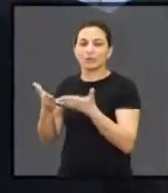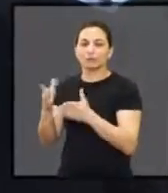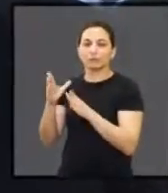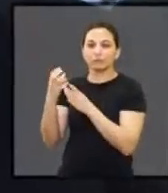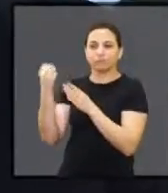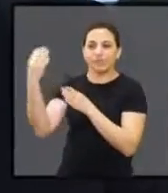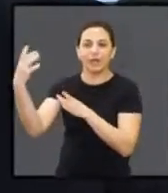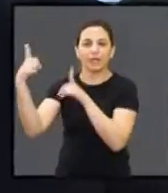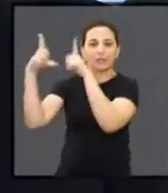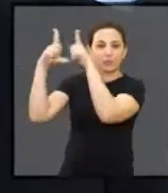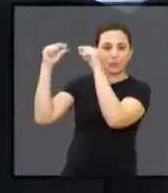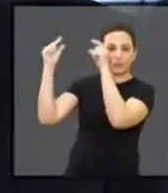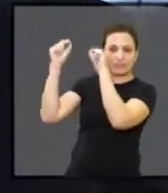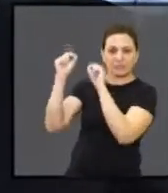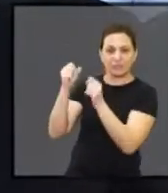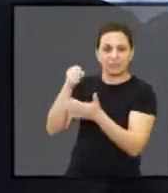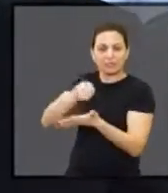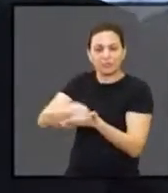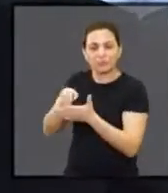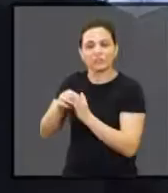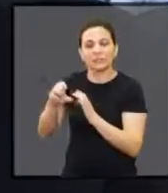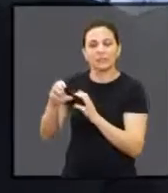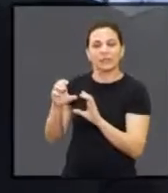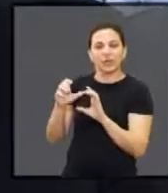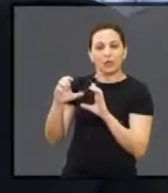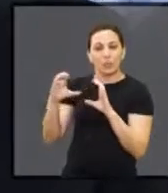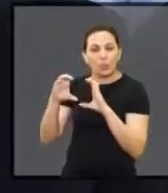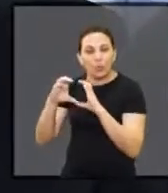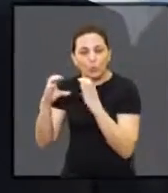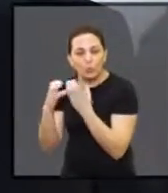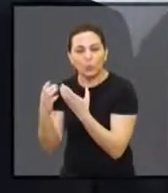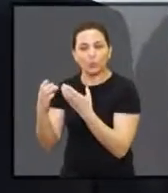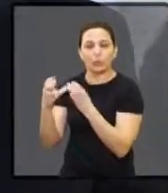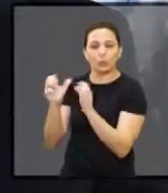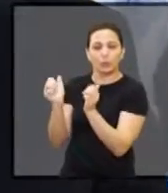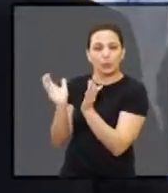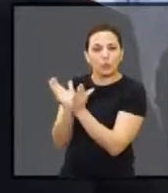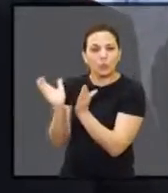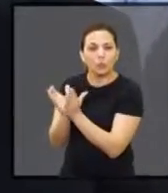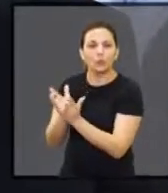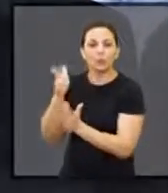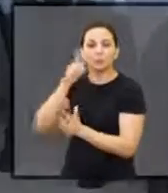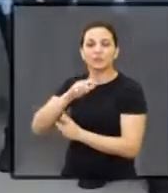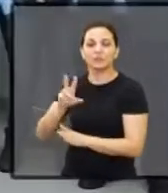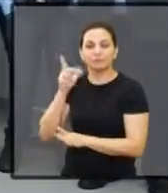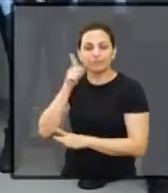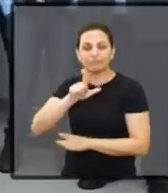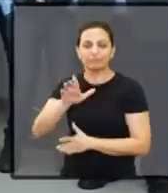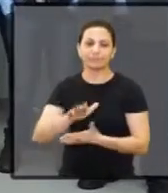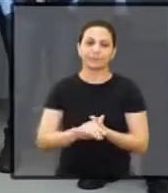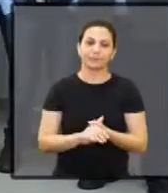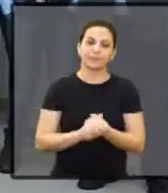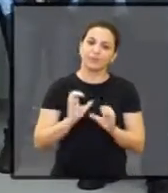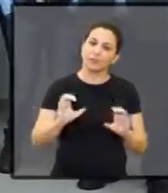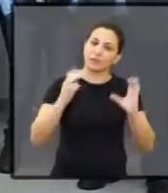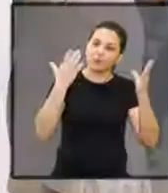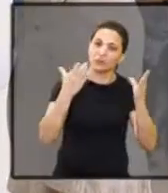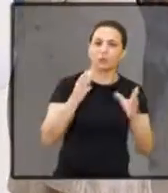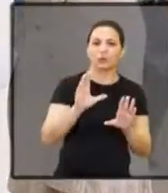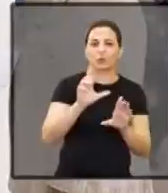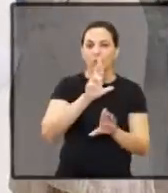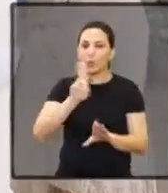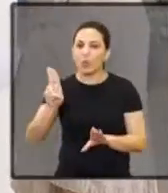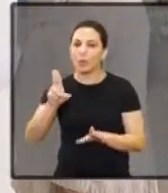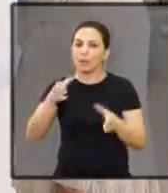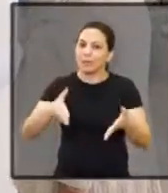muitas idas à Brasília, muito empenho de toda a equipe, e a equipe conseguiu e somos vitoriosos. Durante o ato de inauguração, que